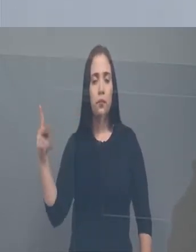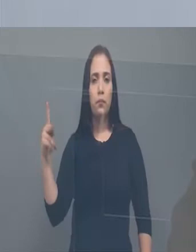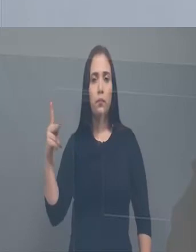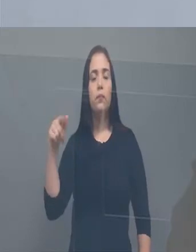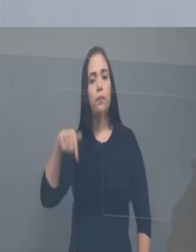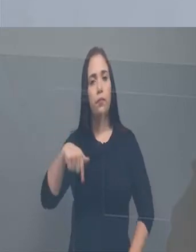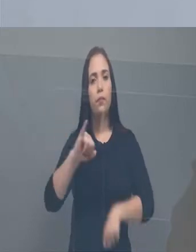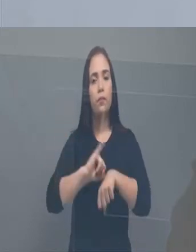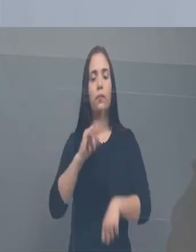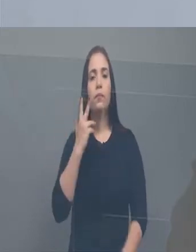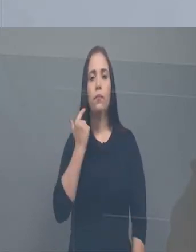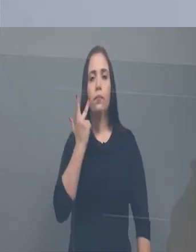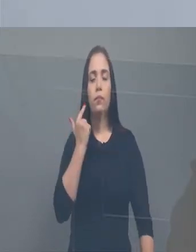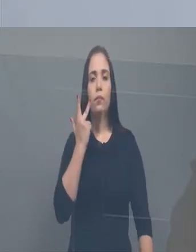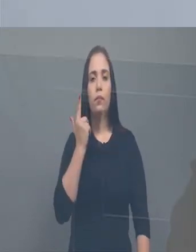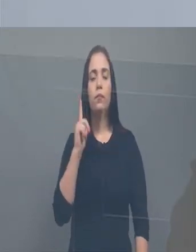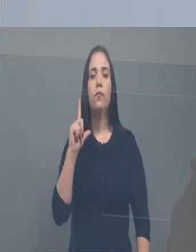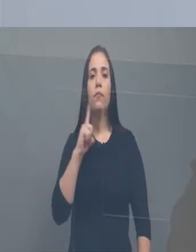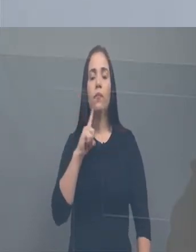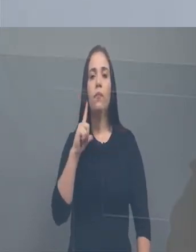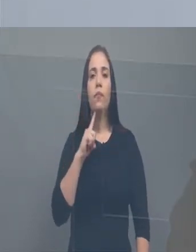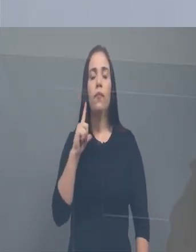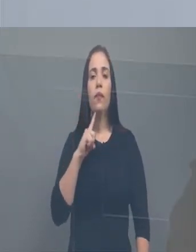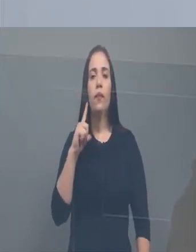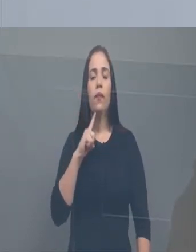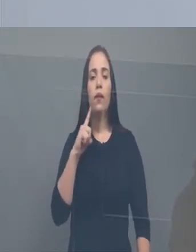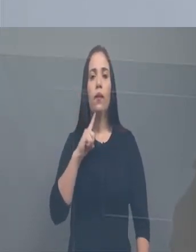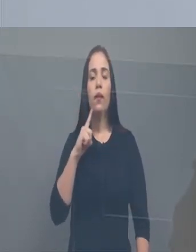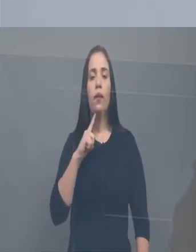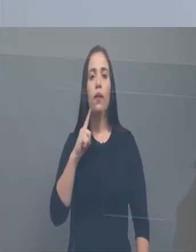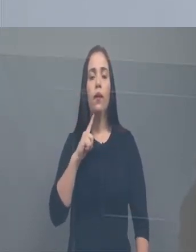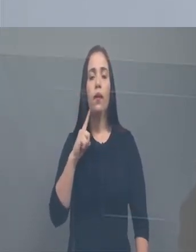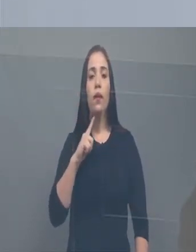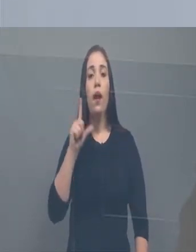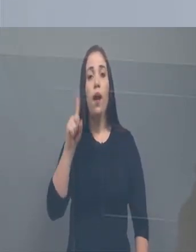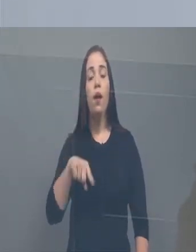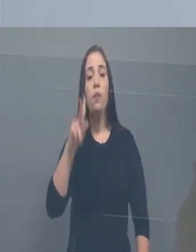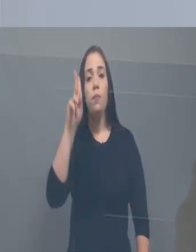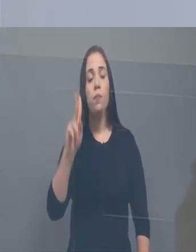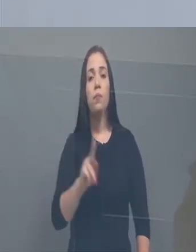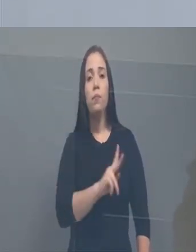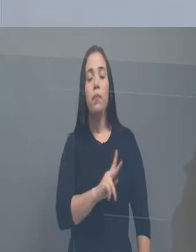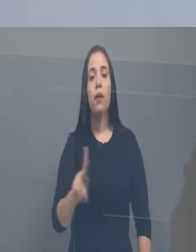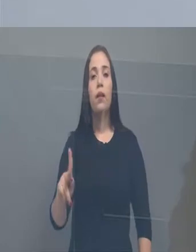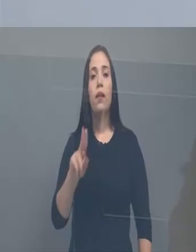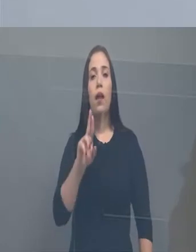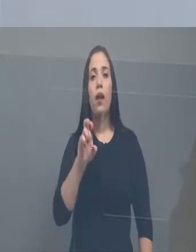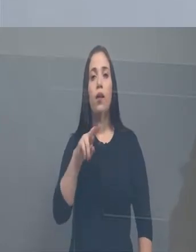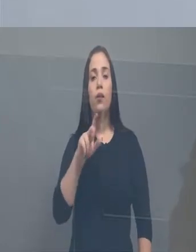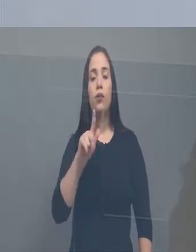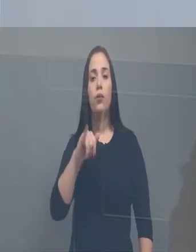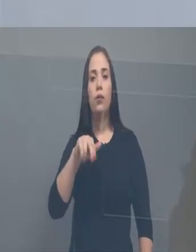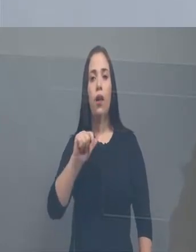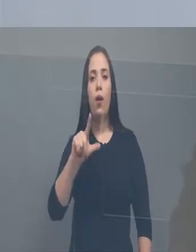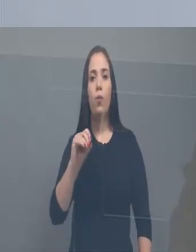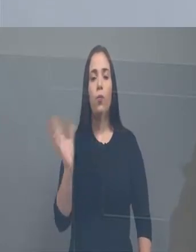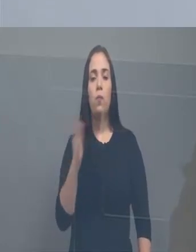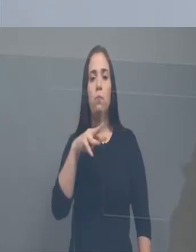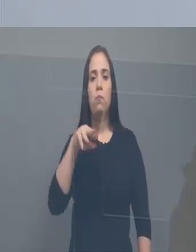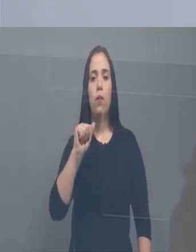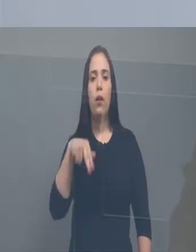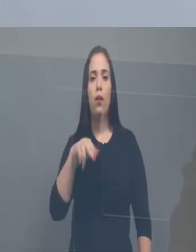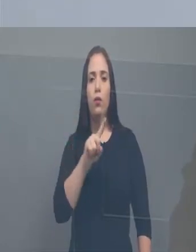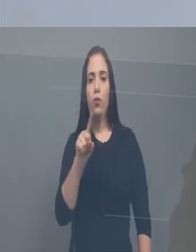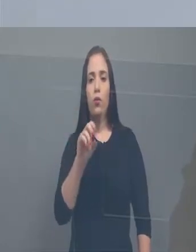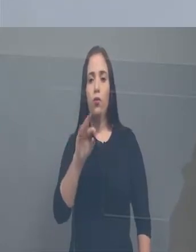que aqui em Fortaleza, ele arraxta multidões. Estou falando do padre, do padre Reginaldo Manzotti, que